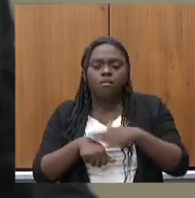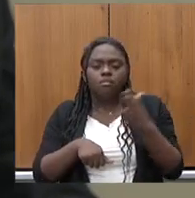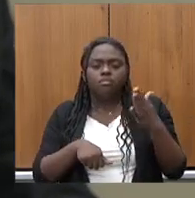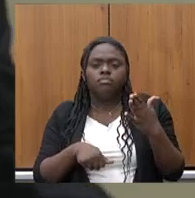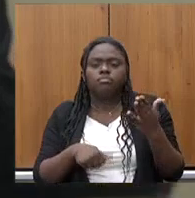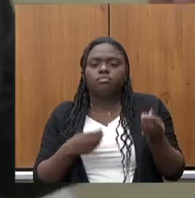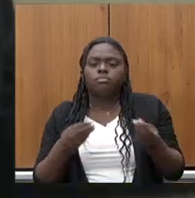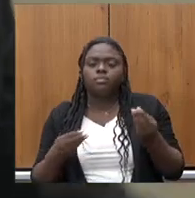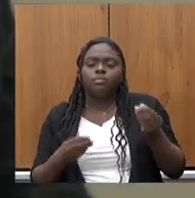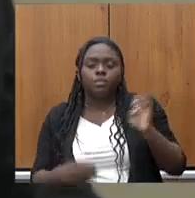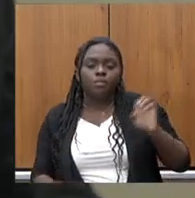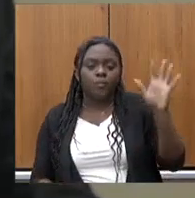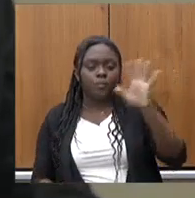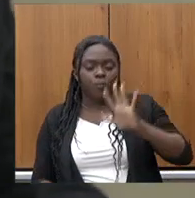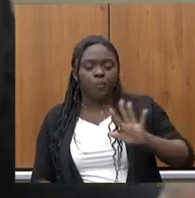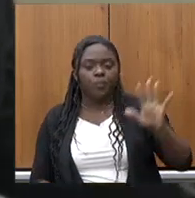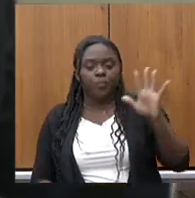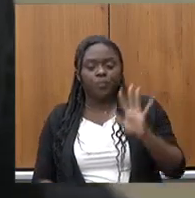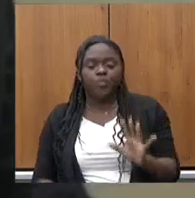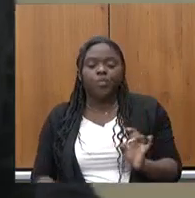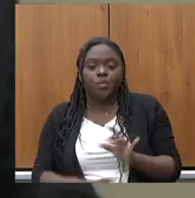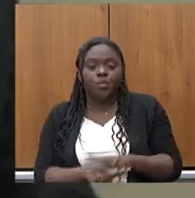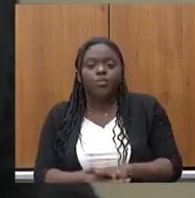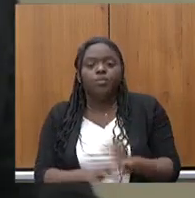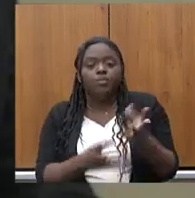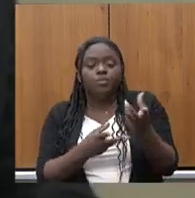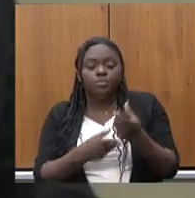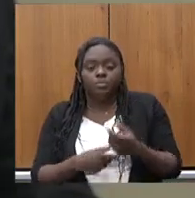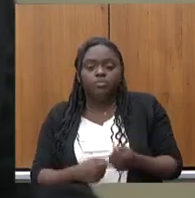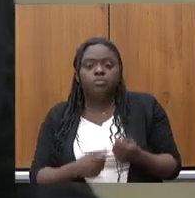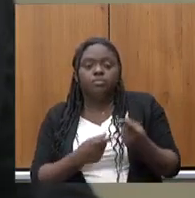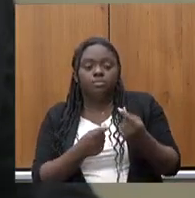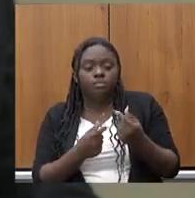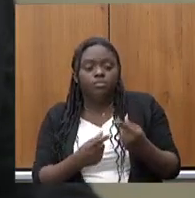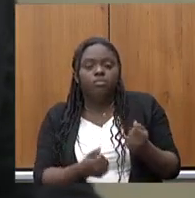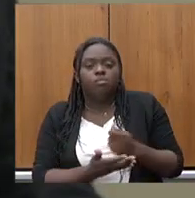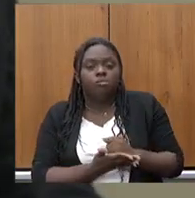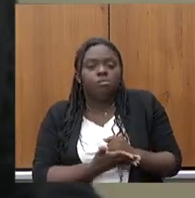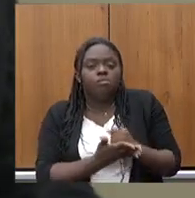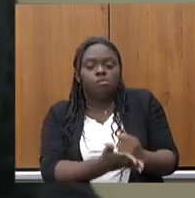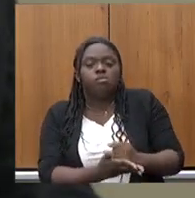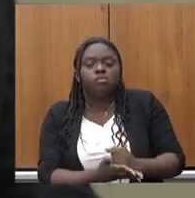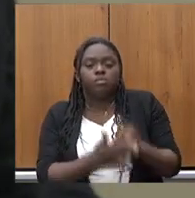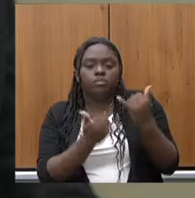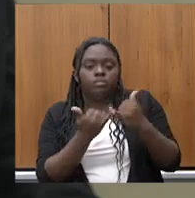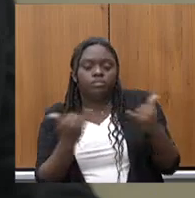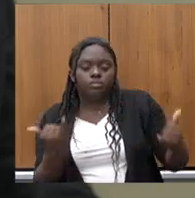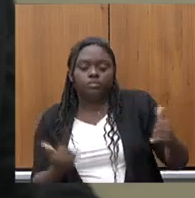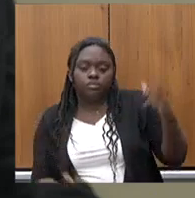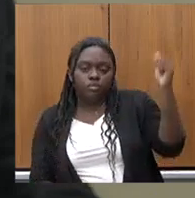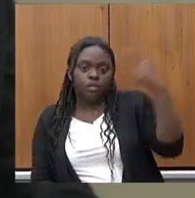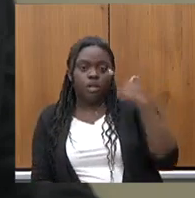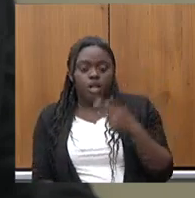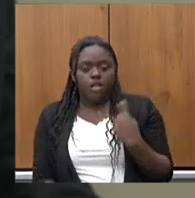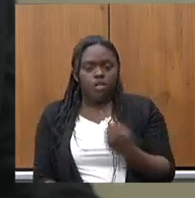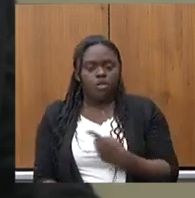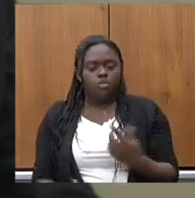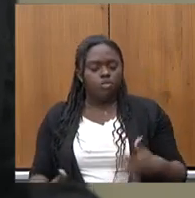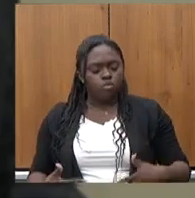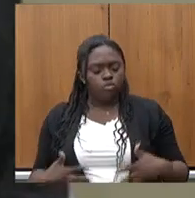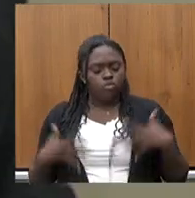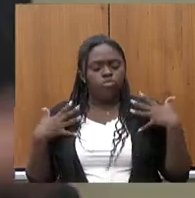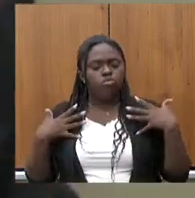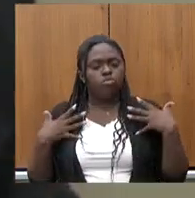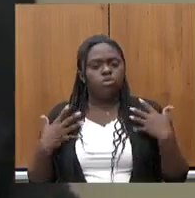um estado apto a receber investimentos em energia solar. e nos orgulha muito que todos